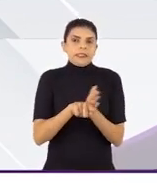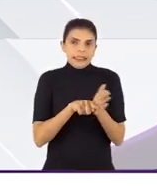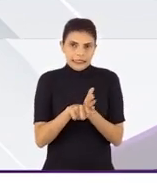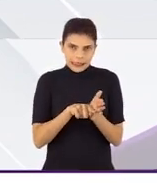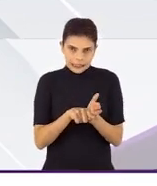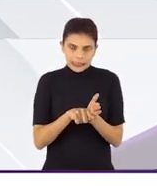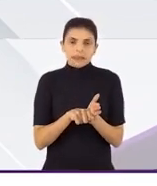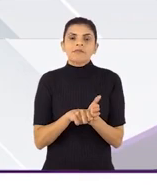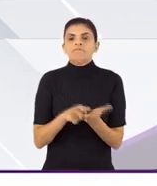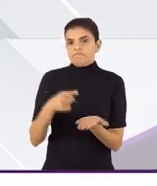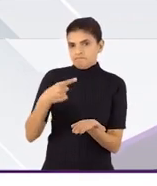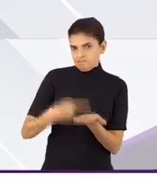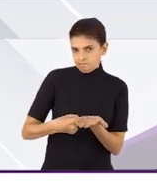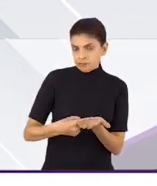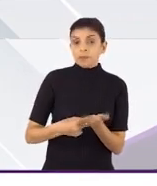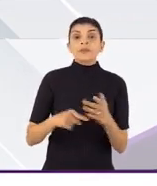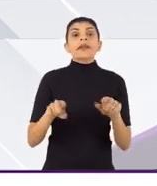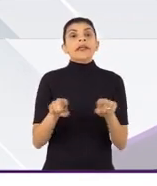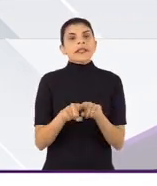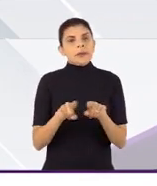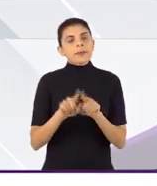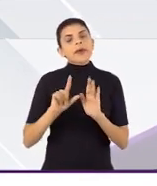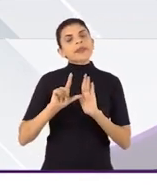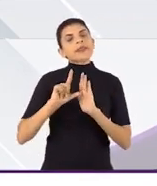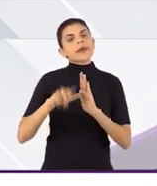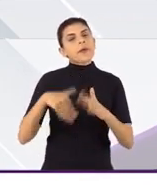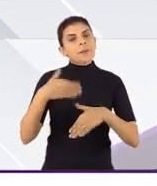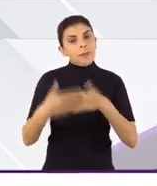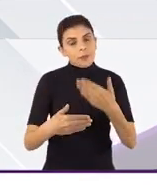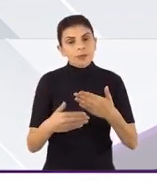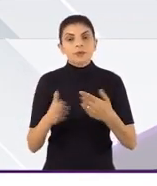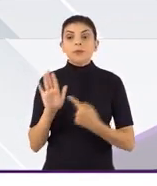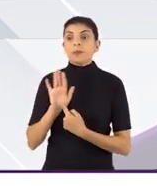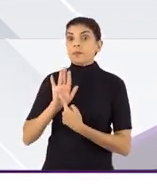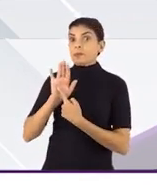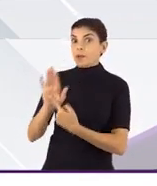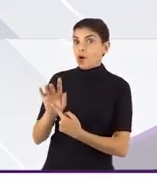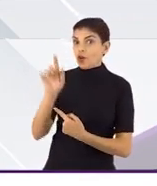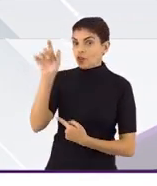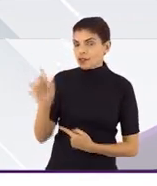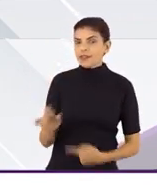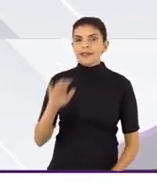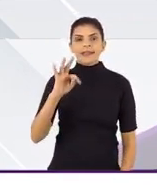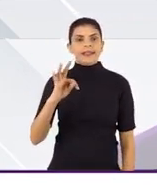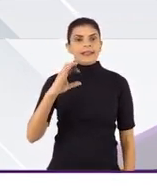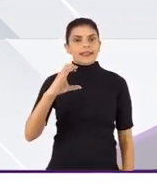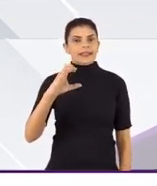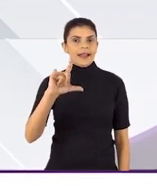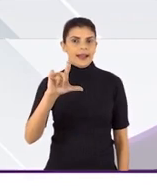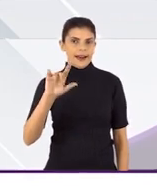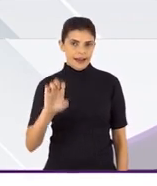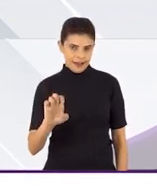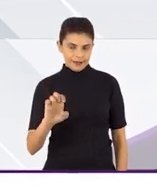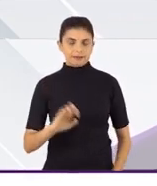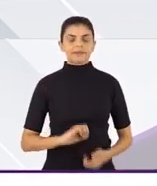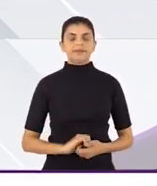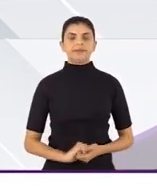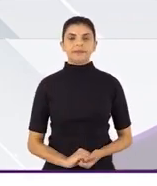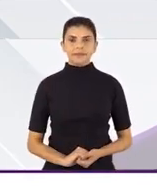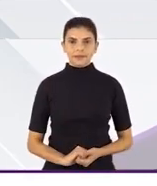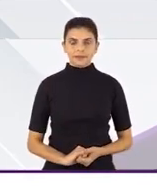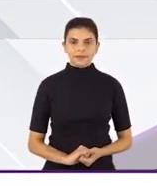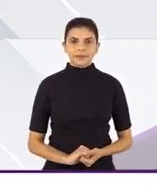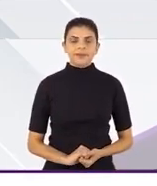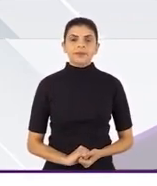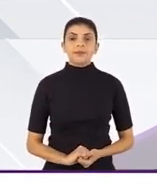participante e da pesquisa, e depois, então, será apresentado para ele o termo de consentimento livre